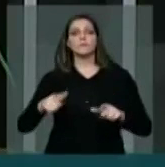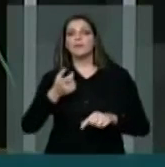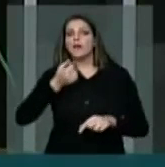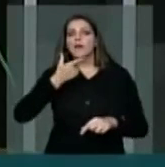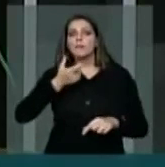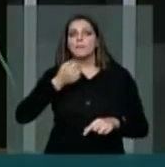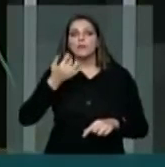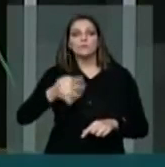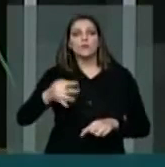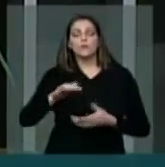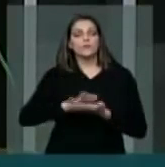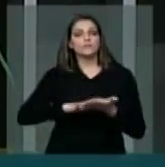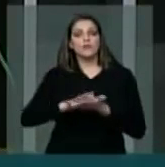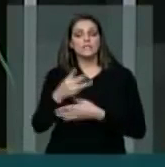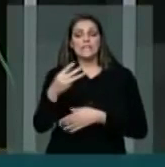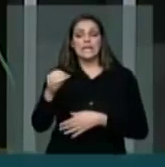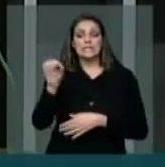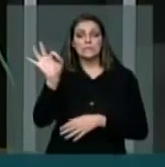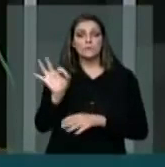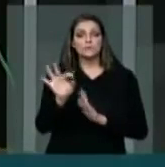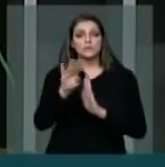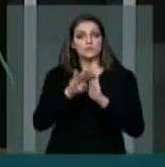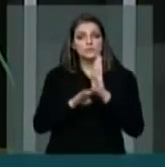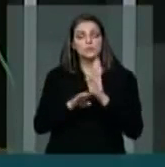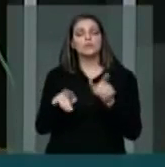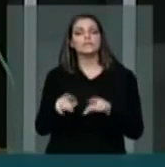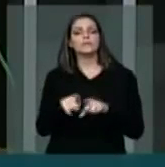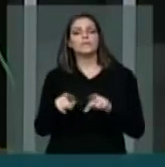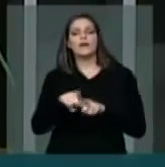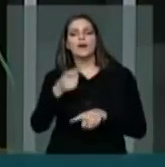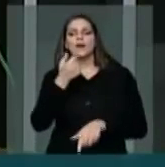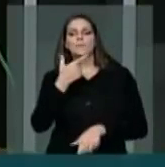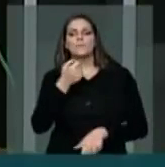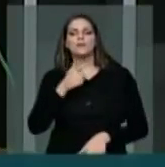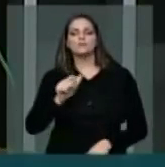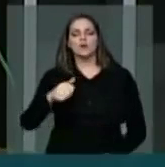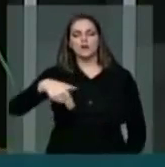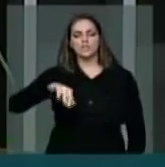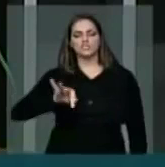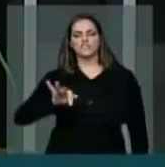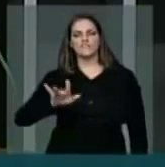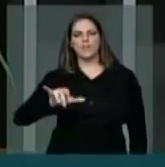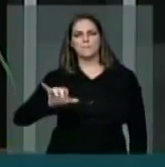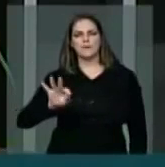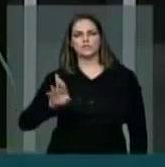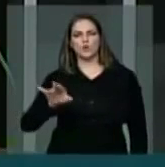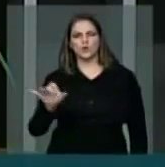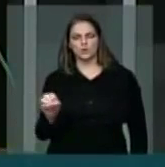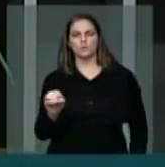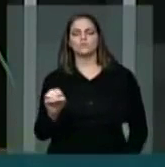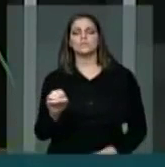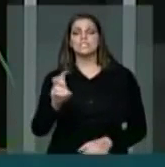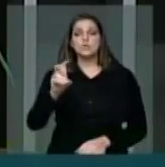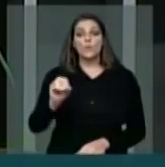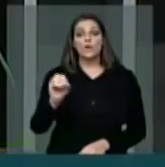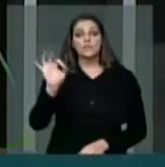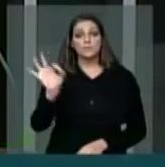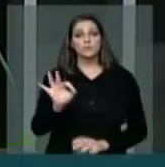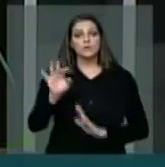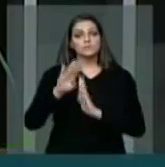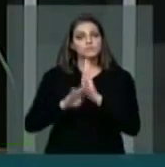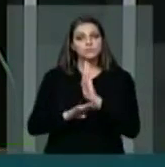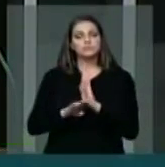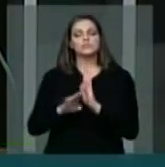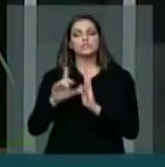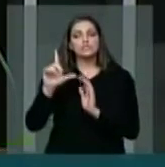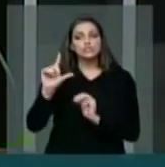30%, e de anti-inflamatório 50% das pessoas que usaram os tratamentos alternativos. O estudo que o